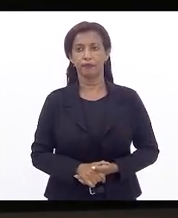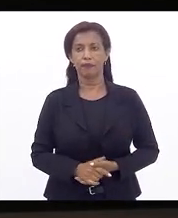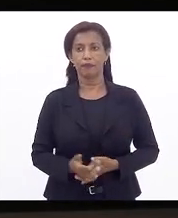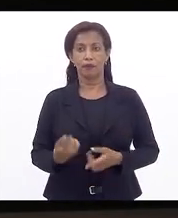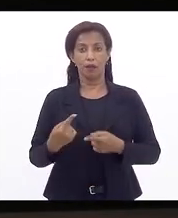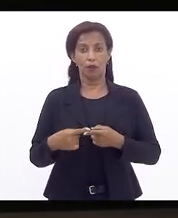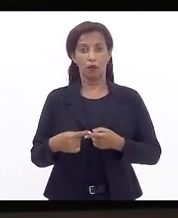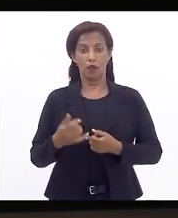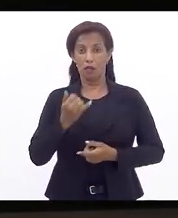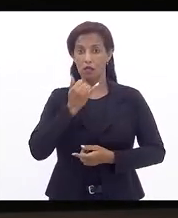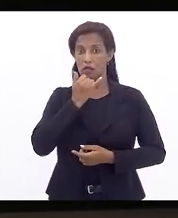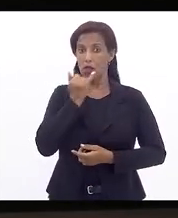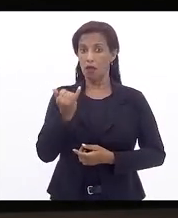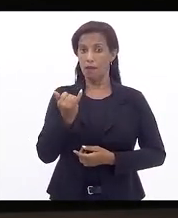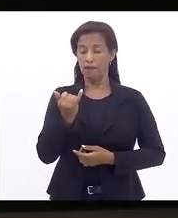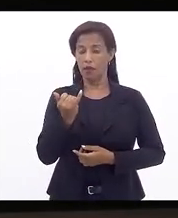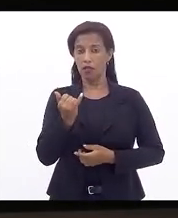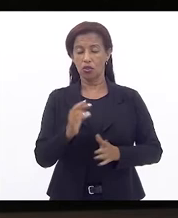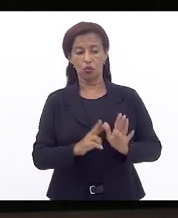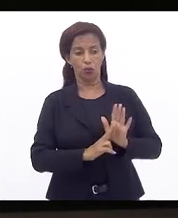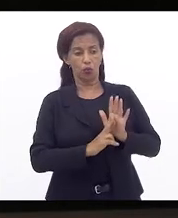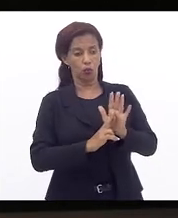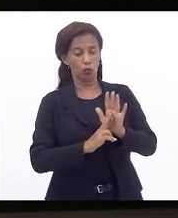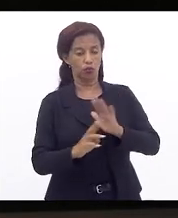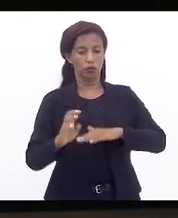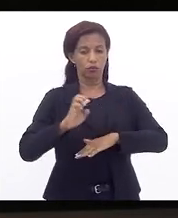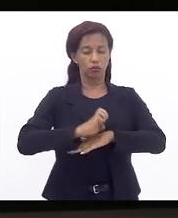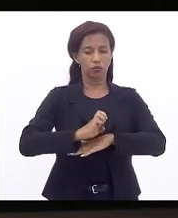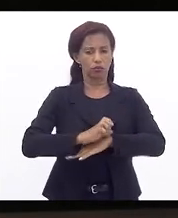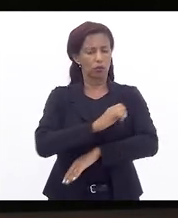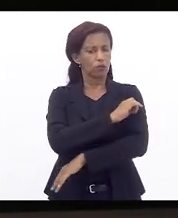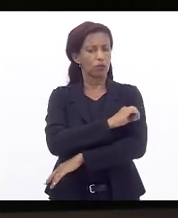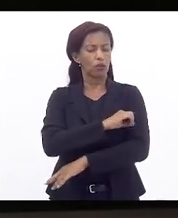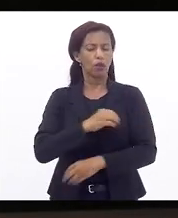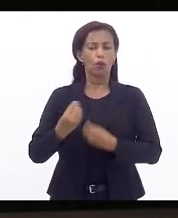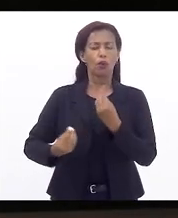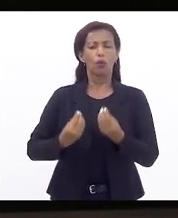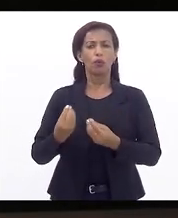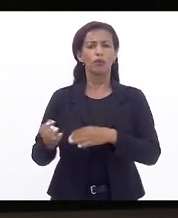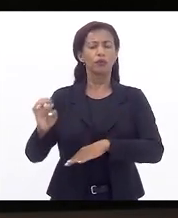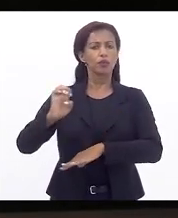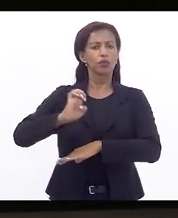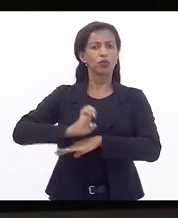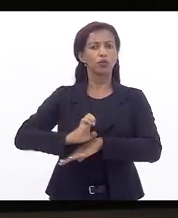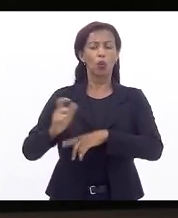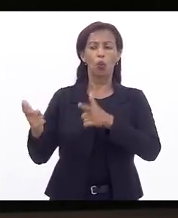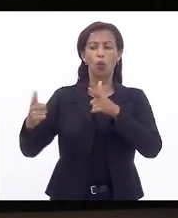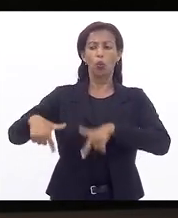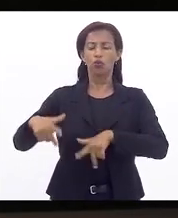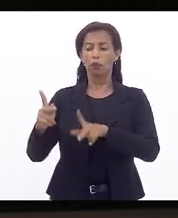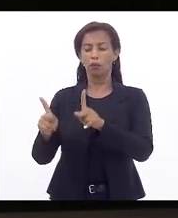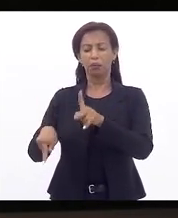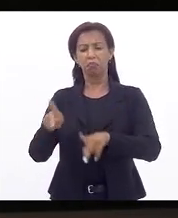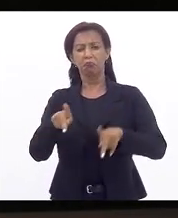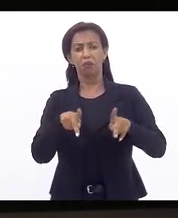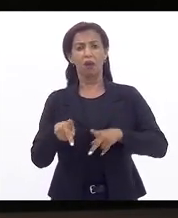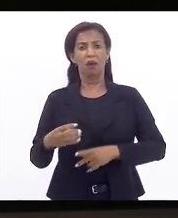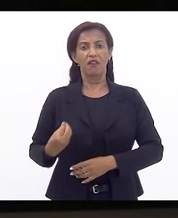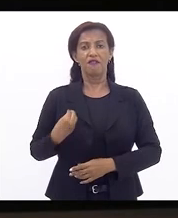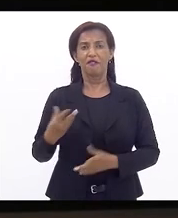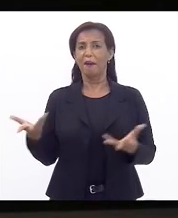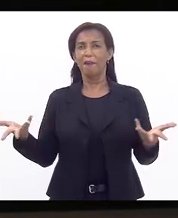porque de repente apresenta o Estado do Rio de Janeiro como se fosse um Estado onde sua população vive